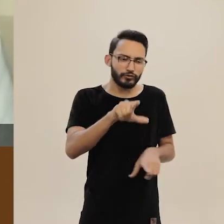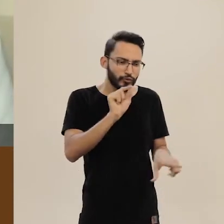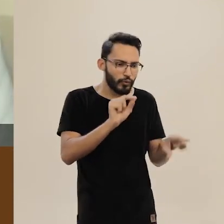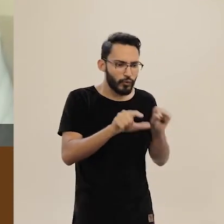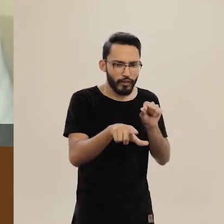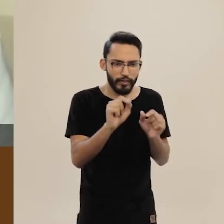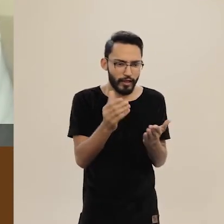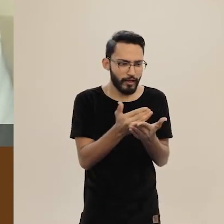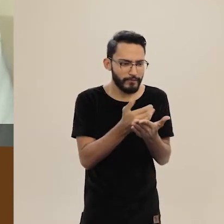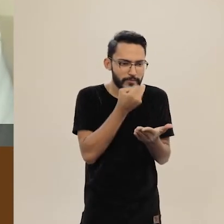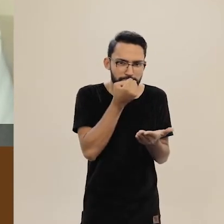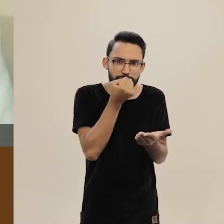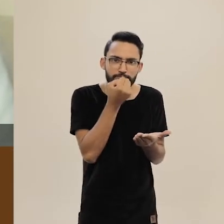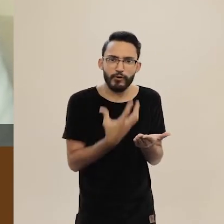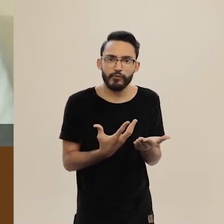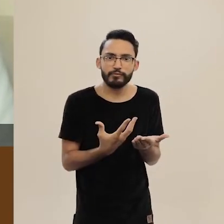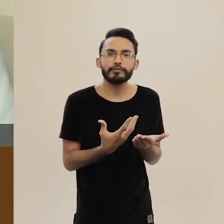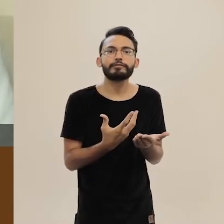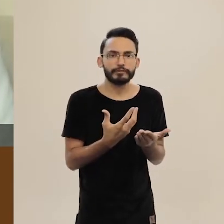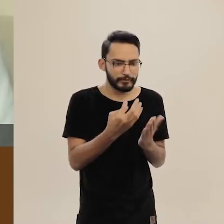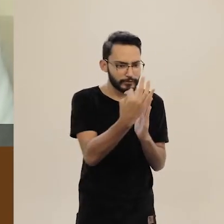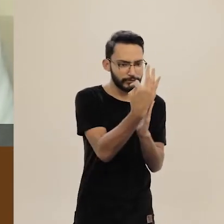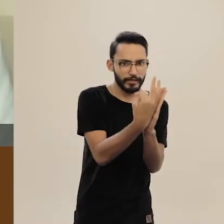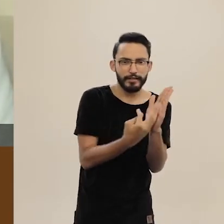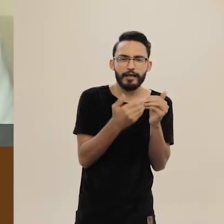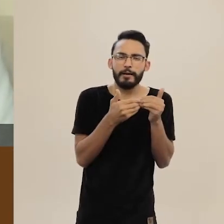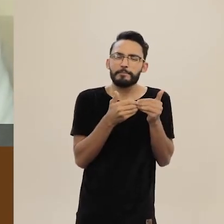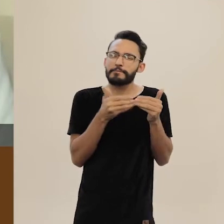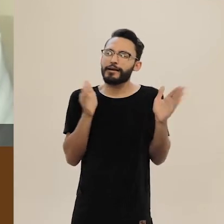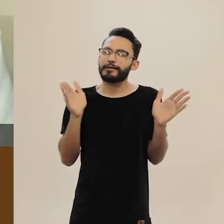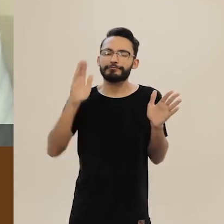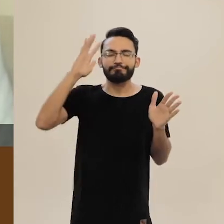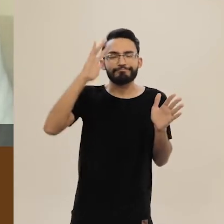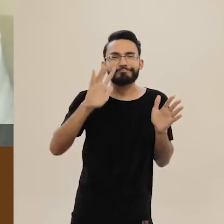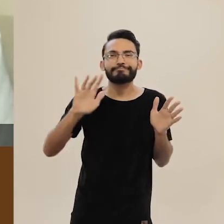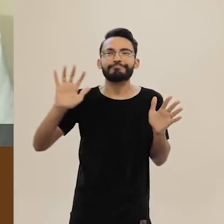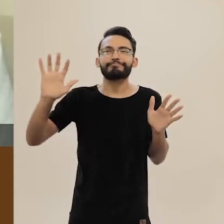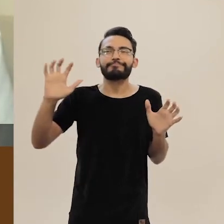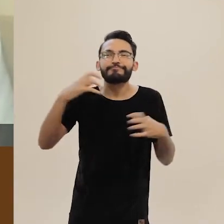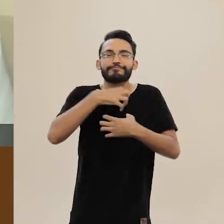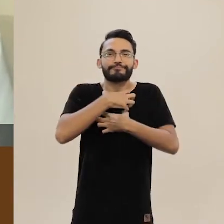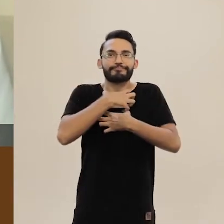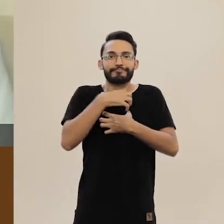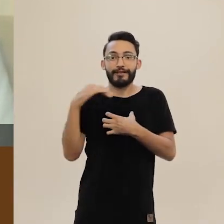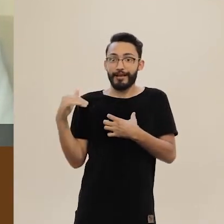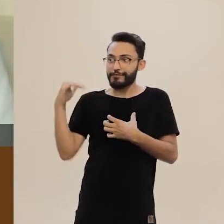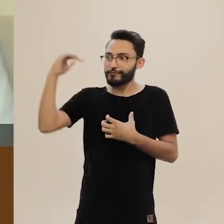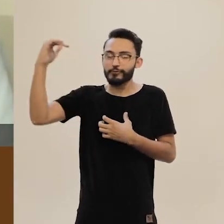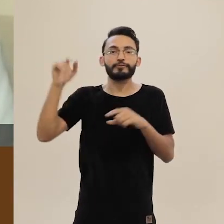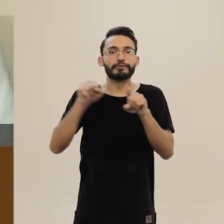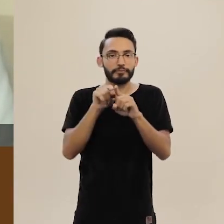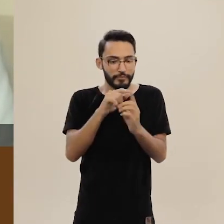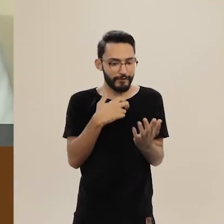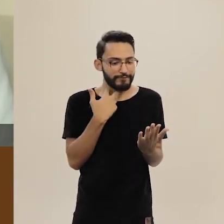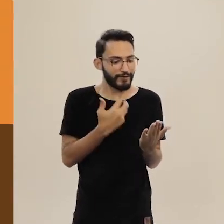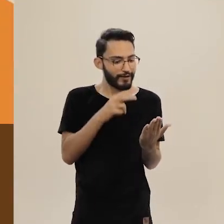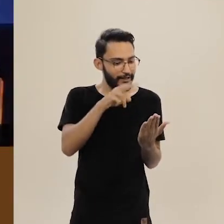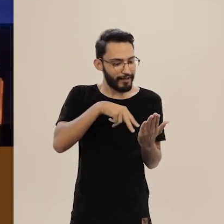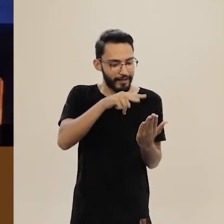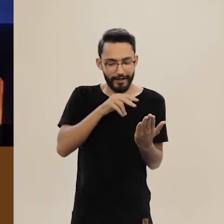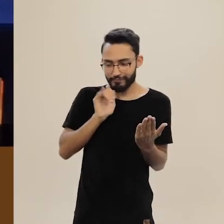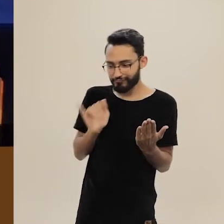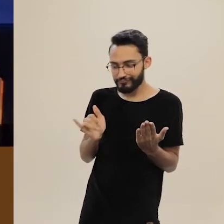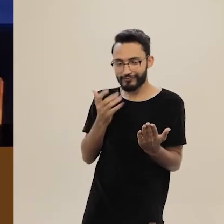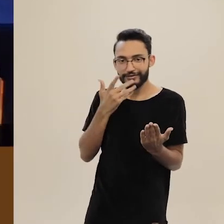livros que sejam bem escritos, com textos vigorosos, abertos e que encantem, inclusive os adultos que realizam a leitura.